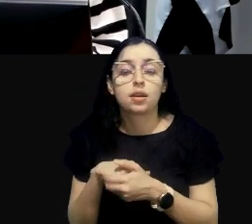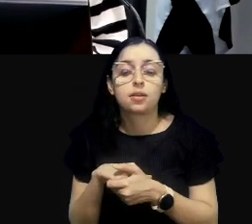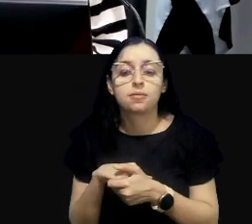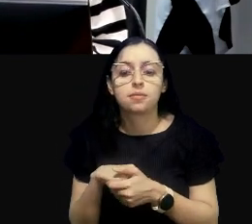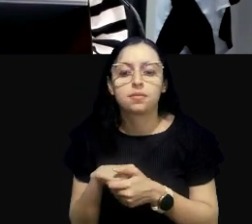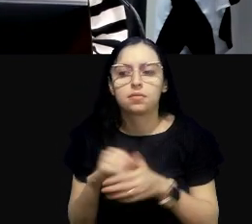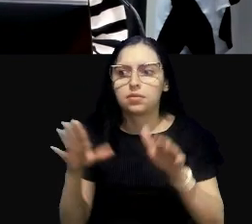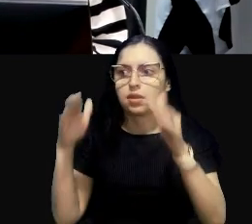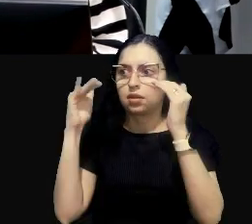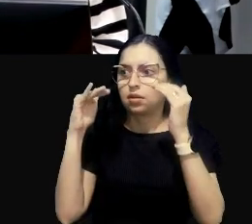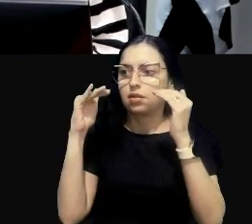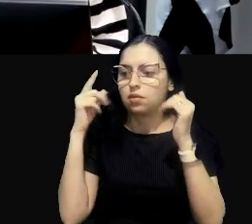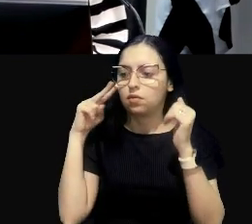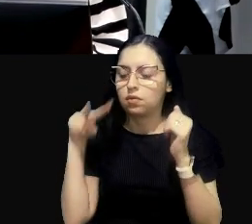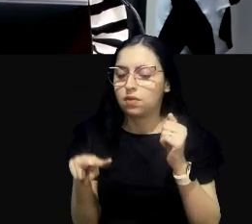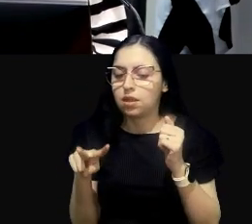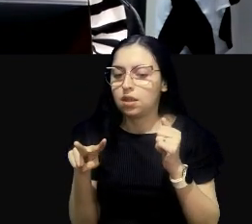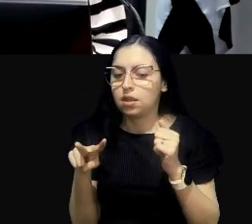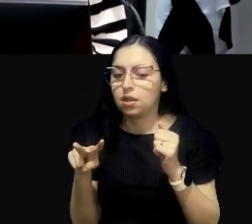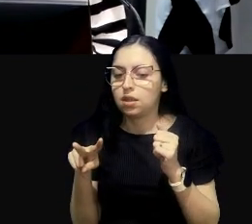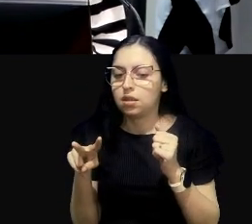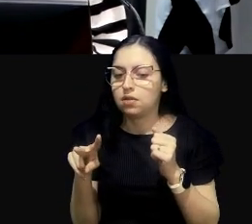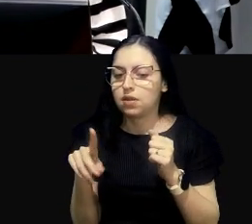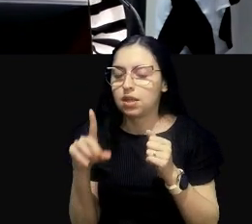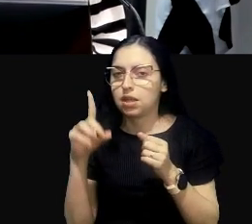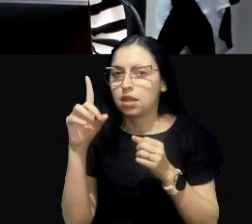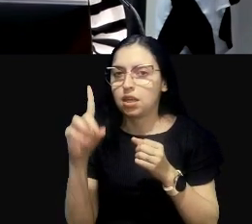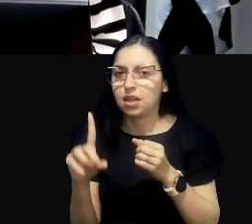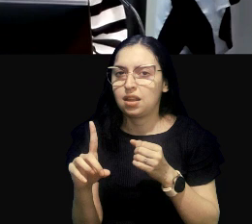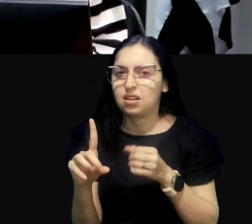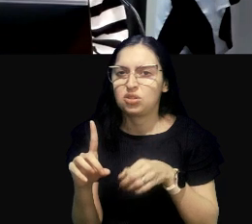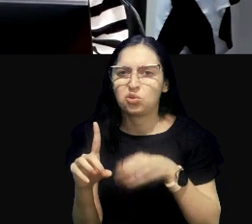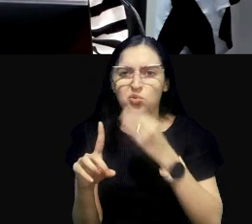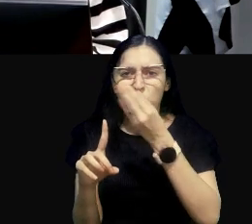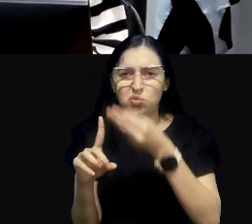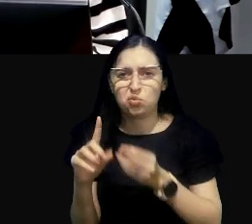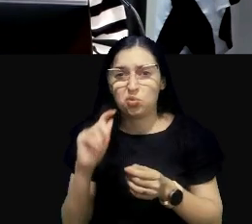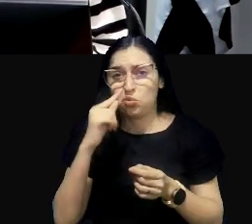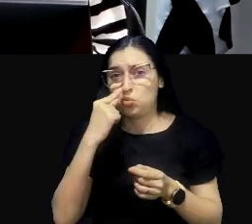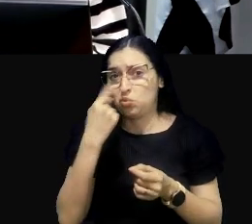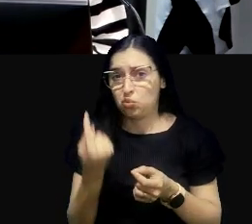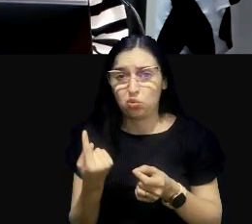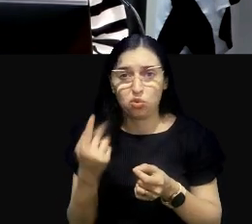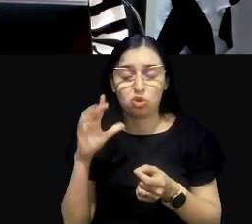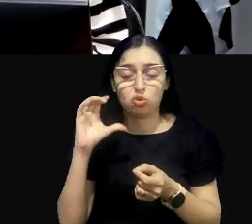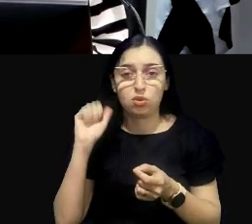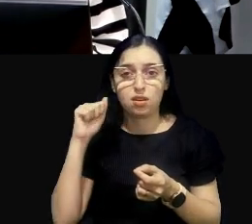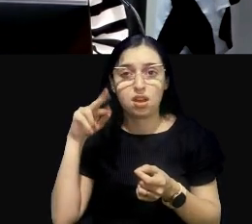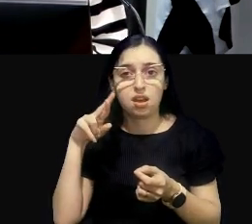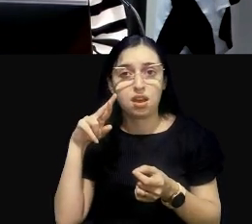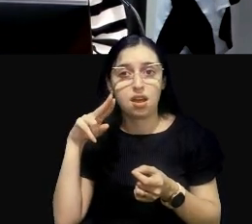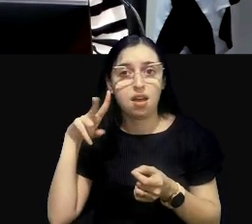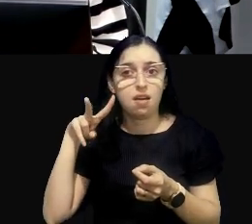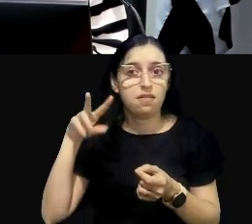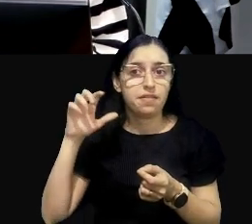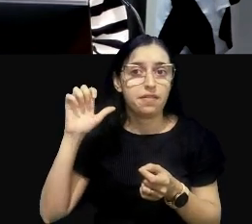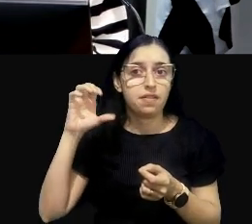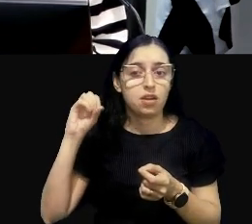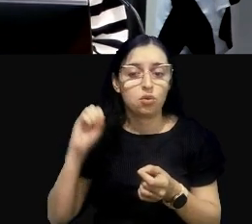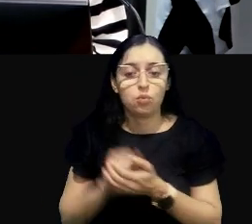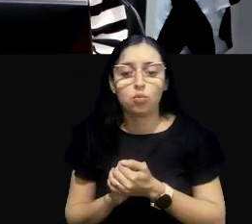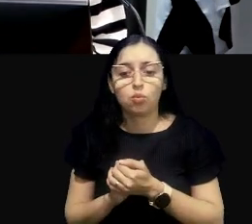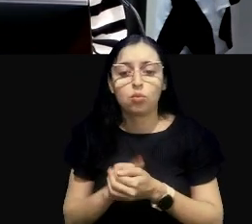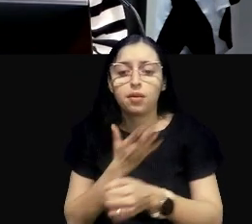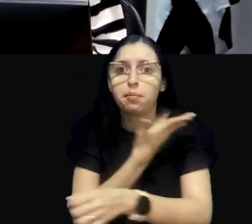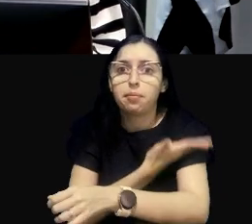conta, e quando eu olhei, ele estava coberto de carvão. O que eu consegui ver de branco era o